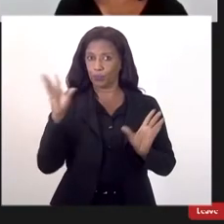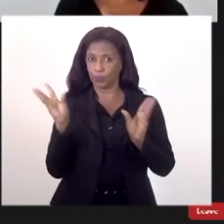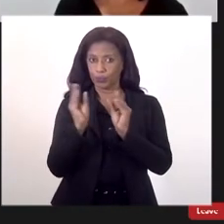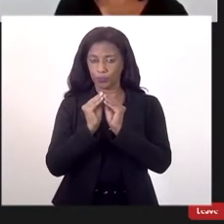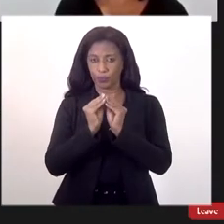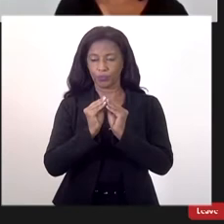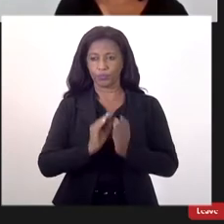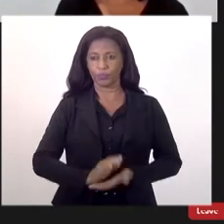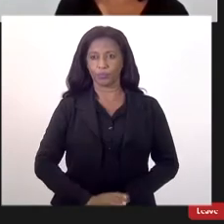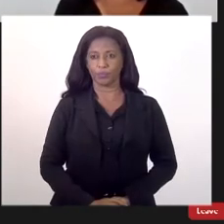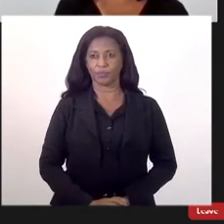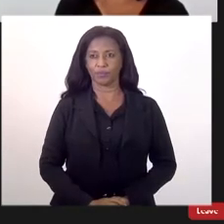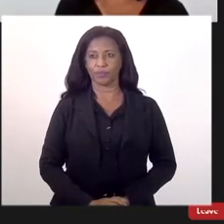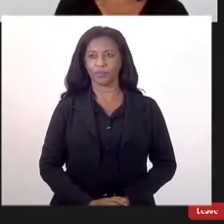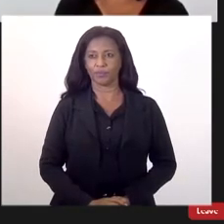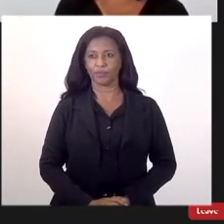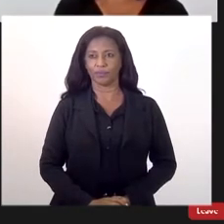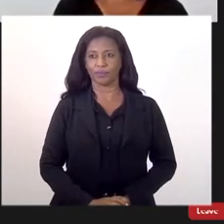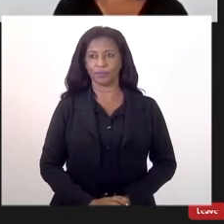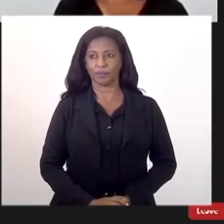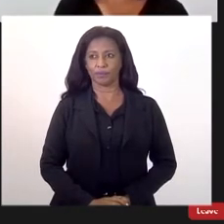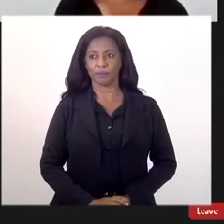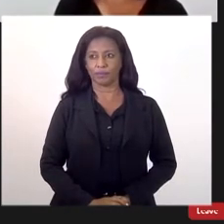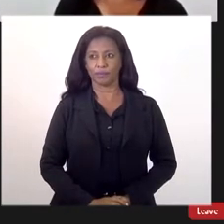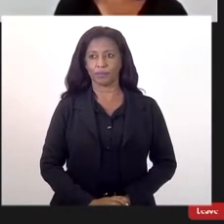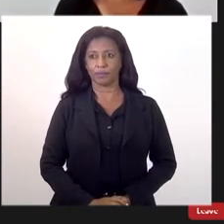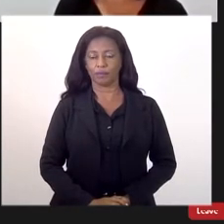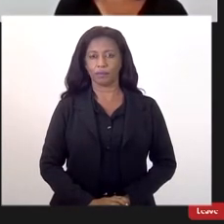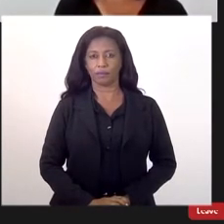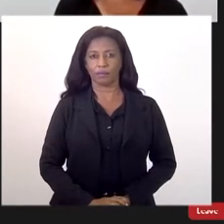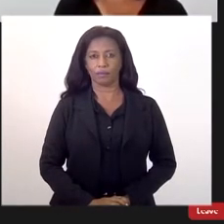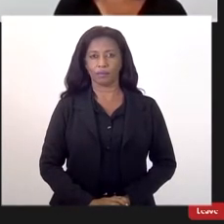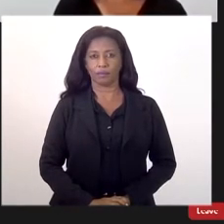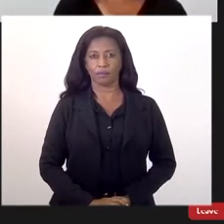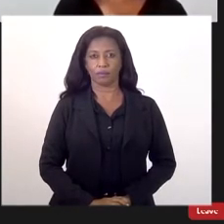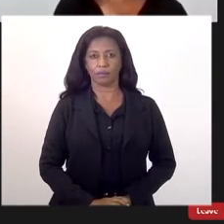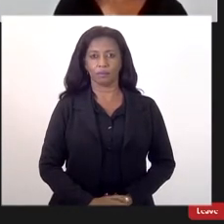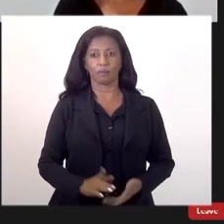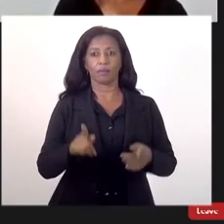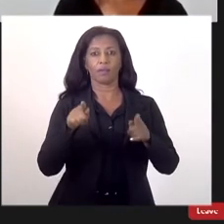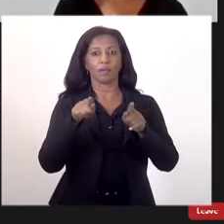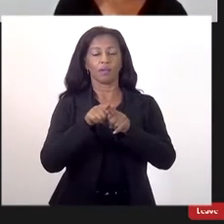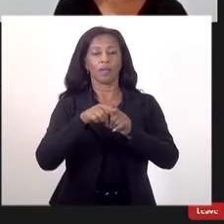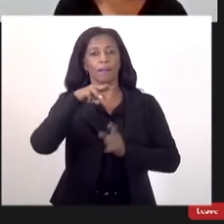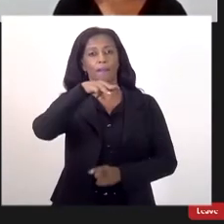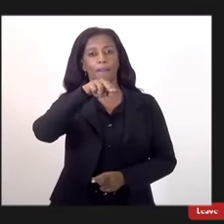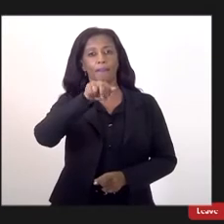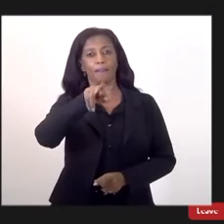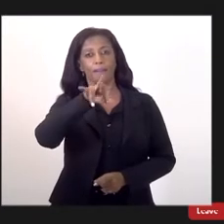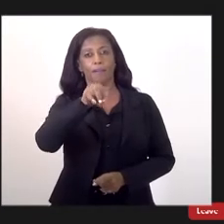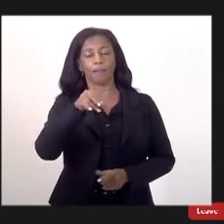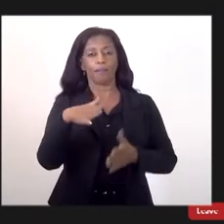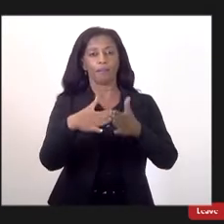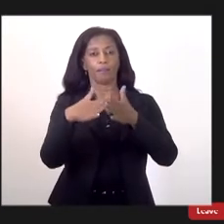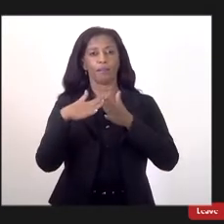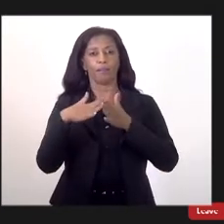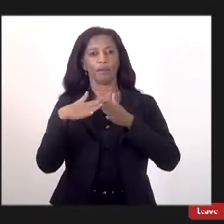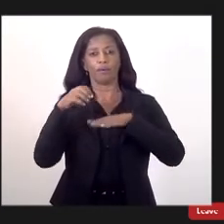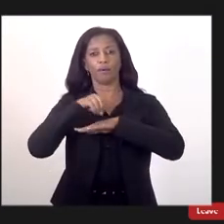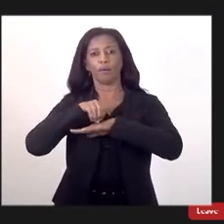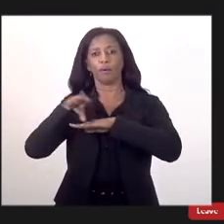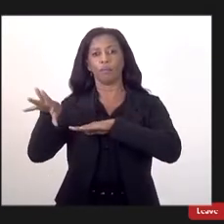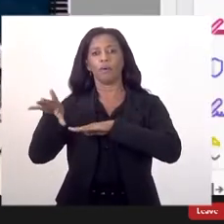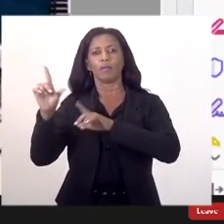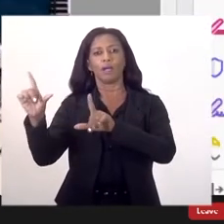Eu vou compartilhar. Pode até... Por favor. E também, Mauro, depois, por favor, mandar para a Geisa essa